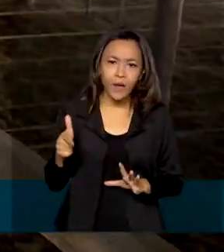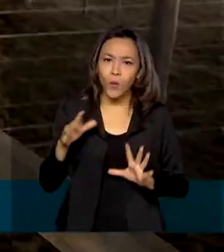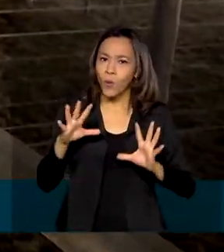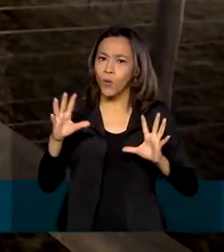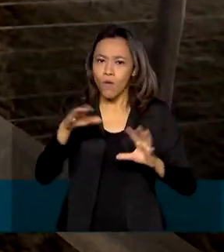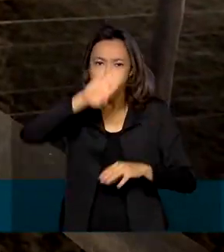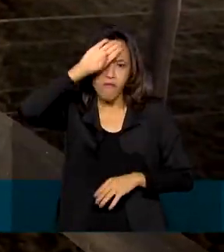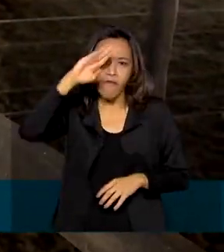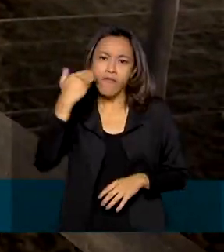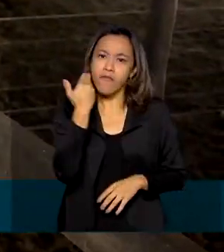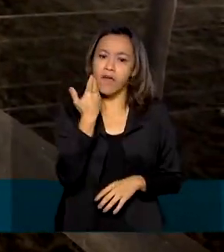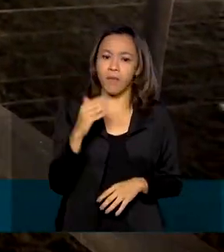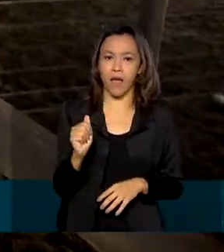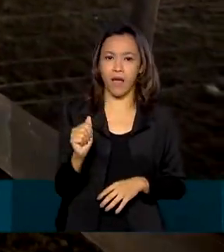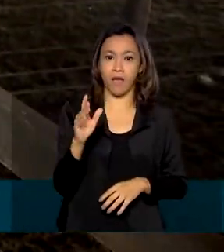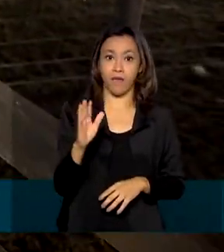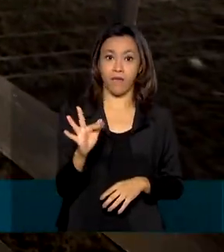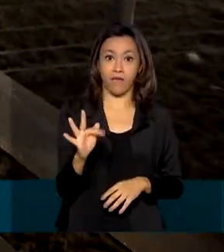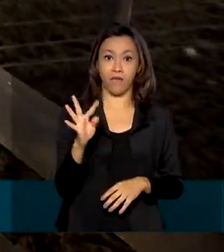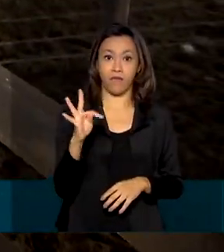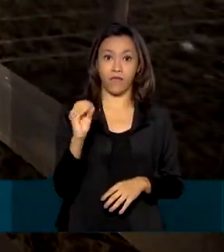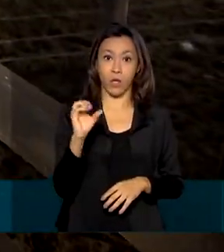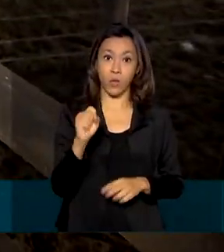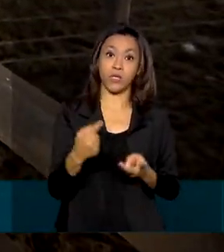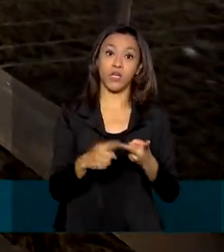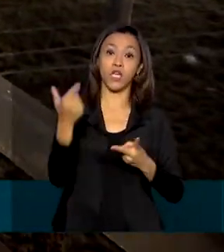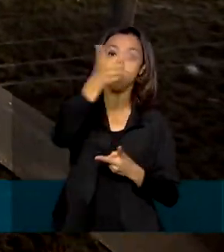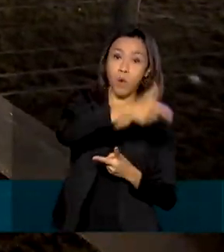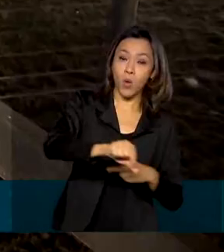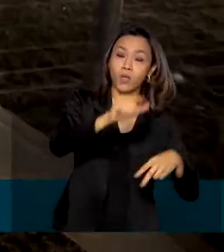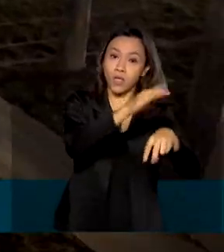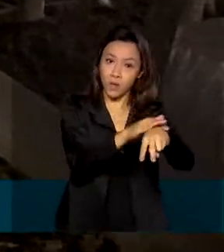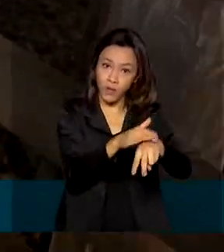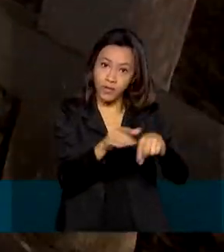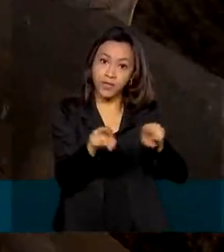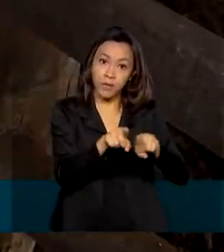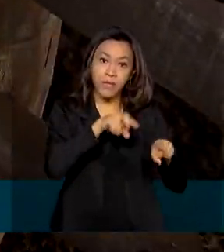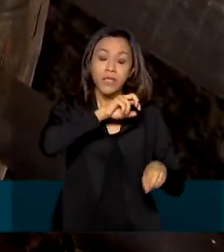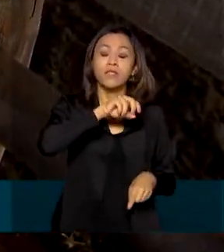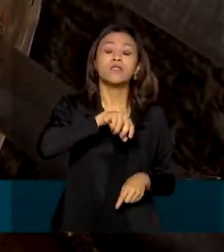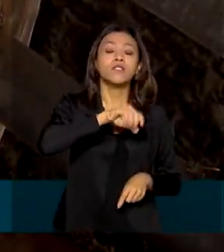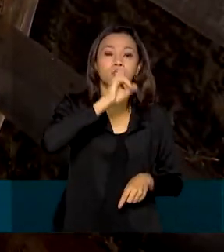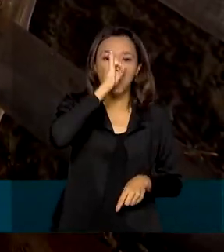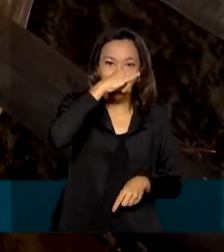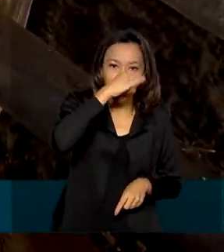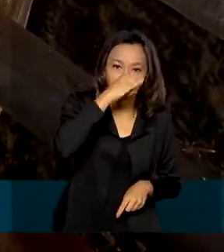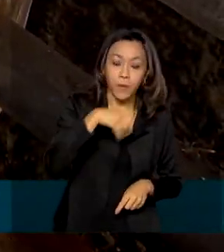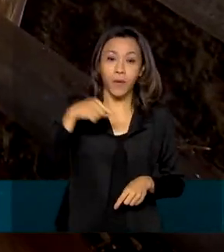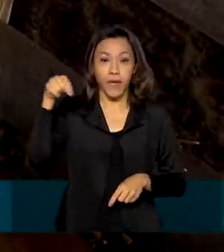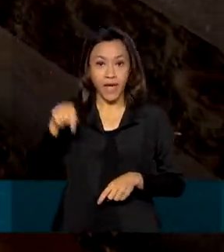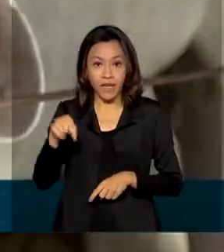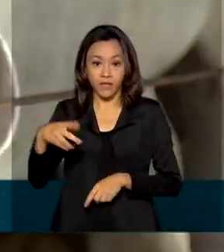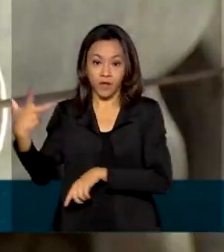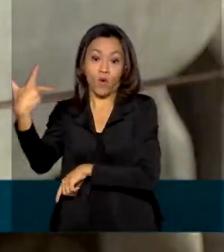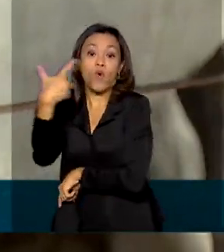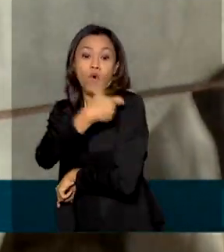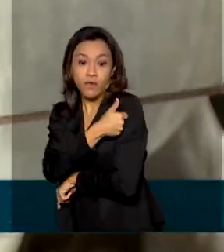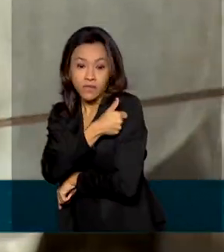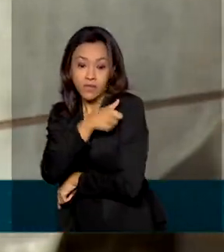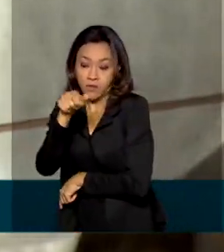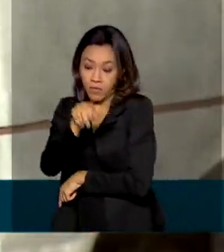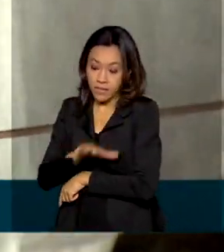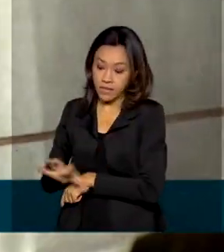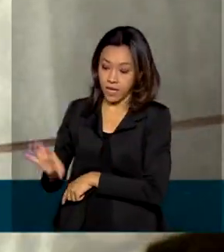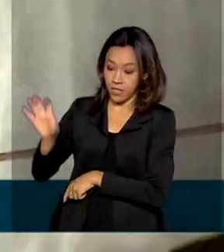Paraná também recebeu o parecer de zona livre de peste suína. O processo de transição de zonas livres de febre aftosa com vacinação para zona